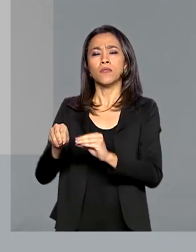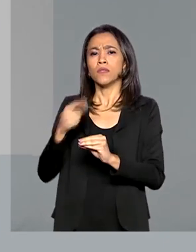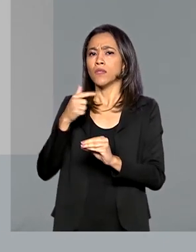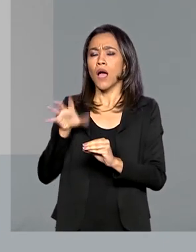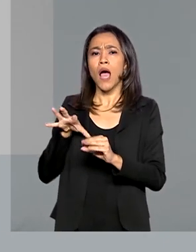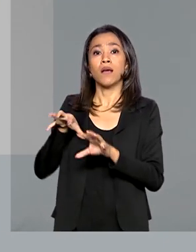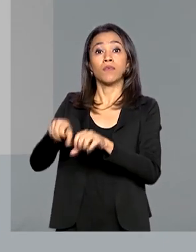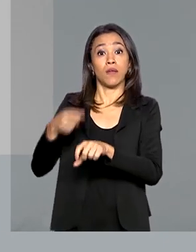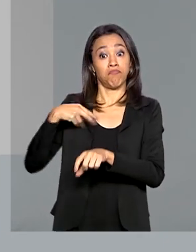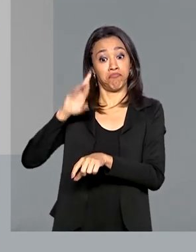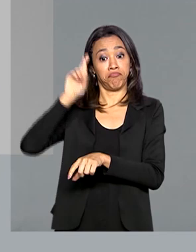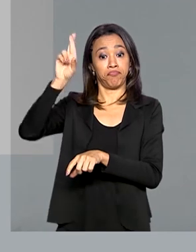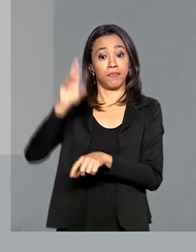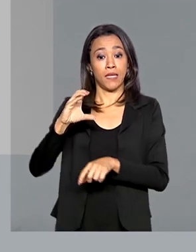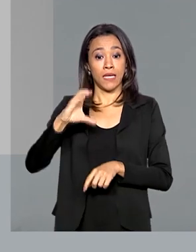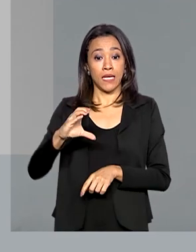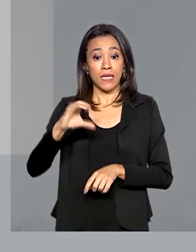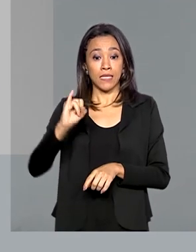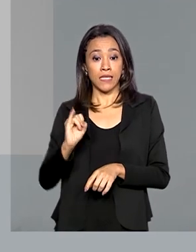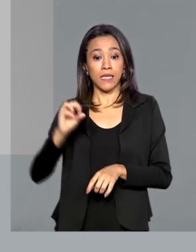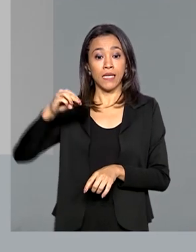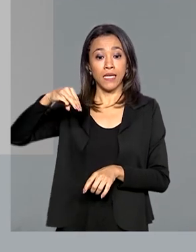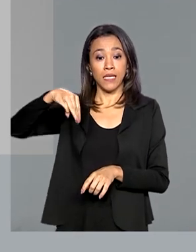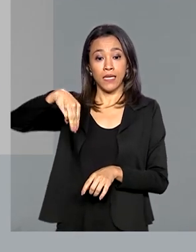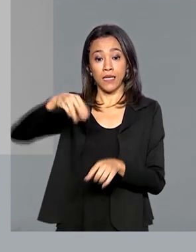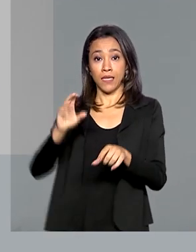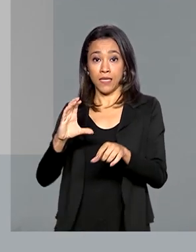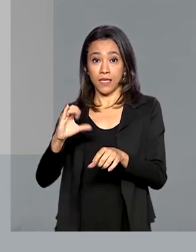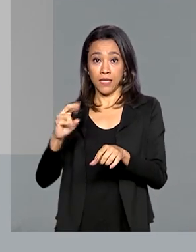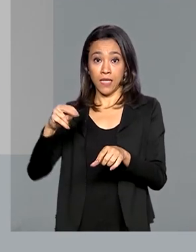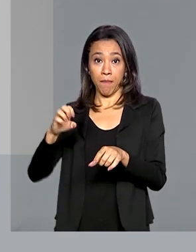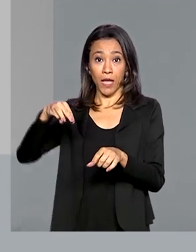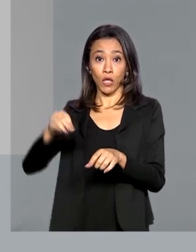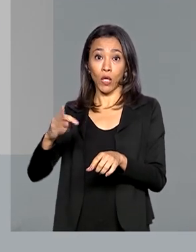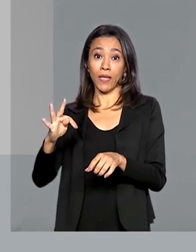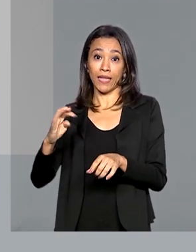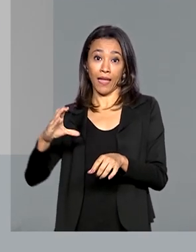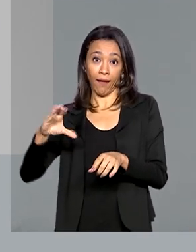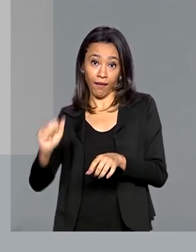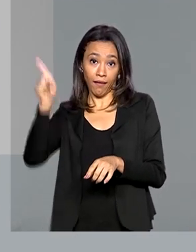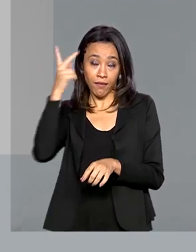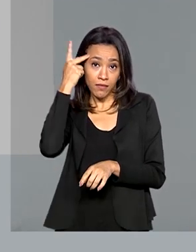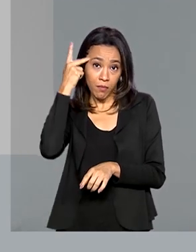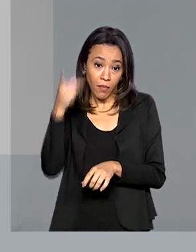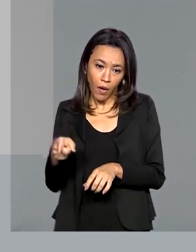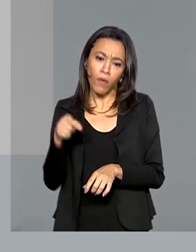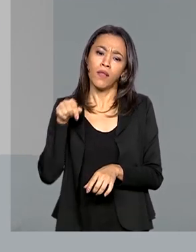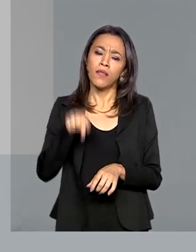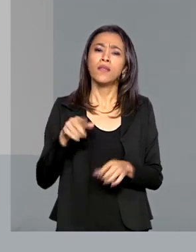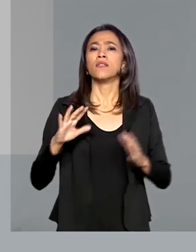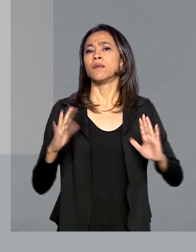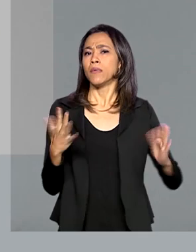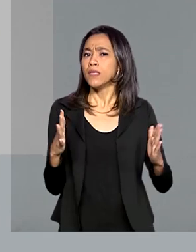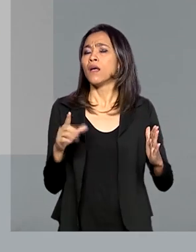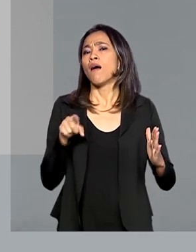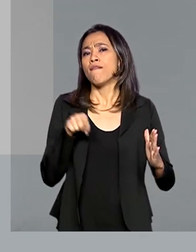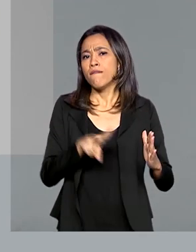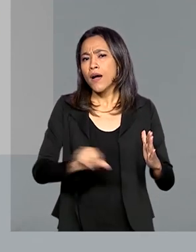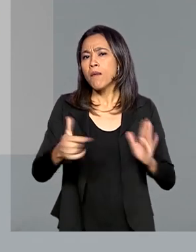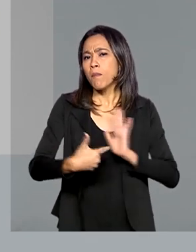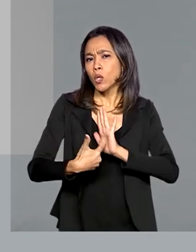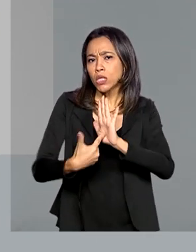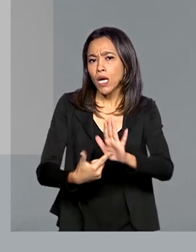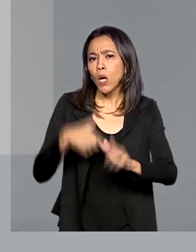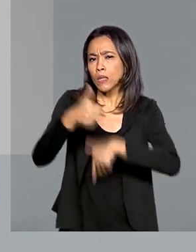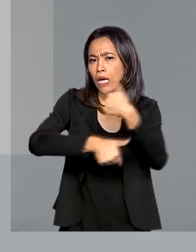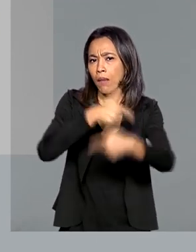a Cinemateca em São Paulo. Pelo Twitter, o presidente disse também que nos próximos dias, durante a transição, será mostrado